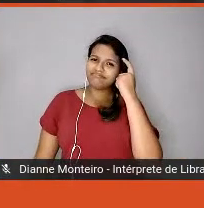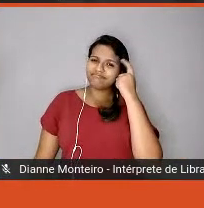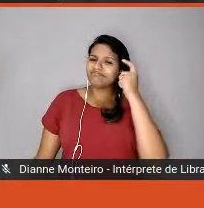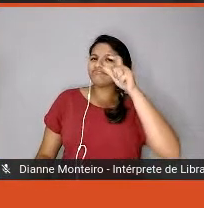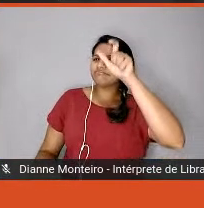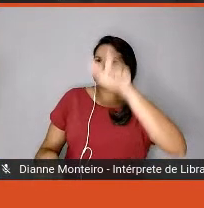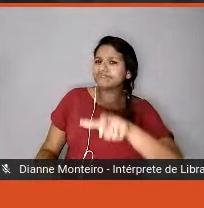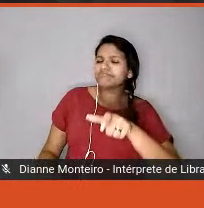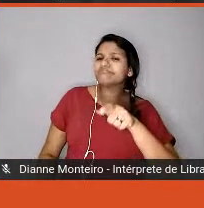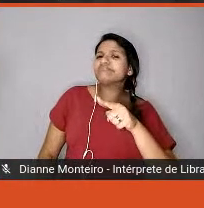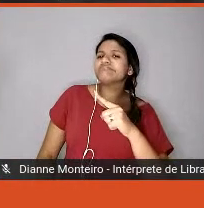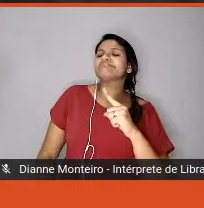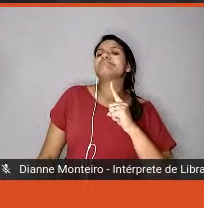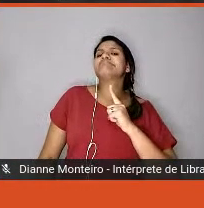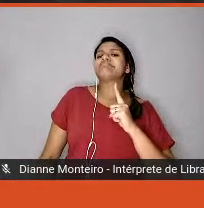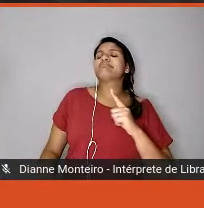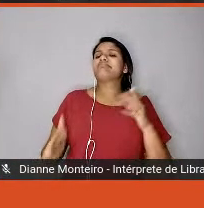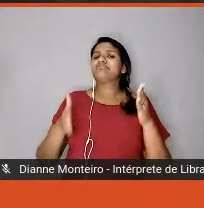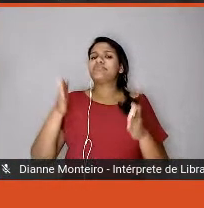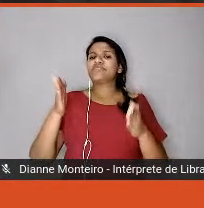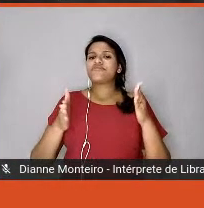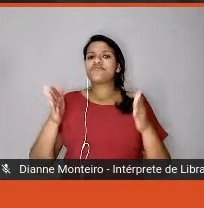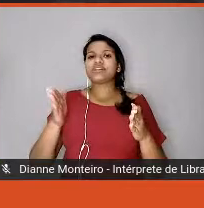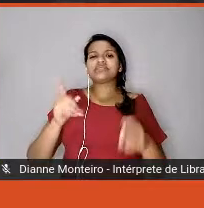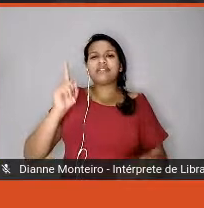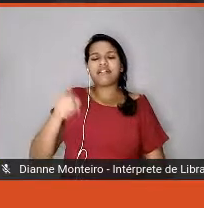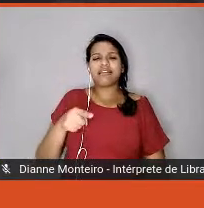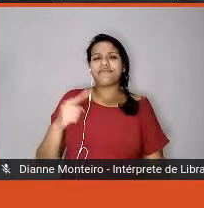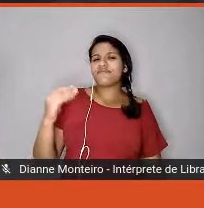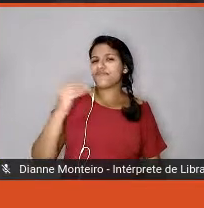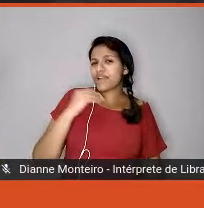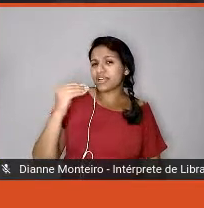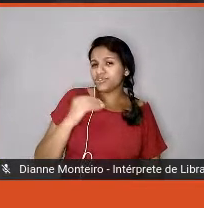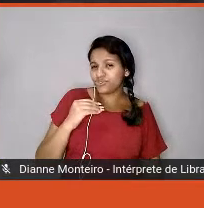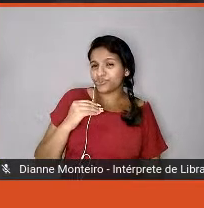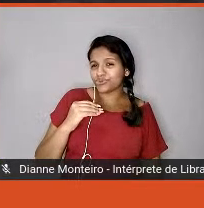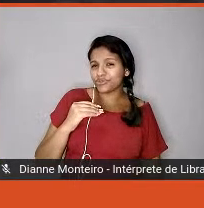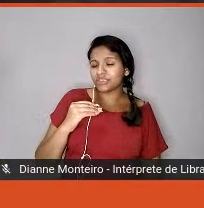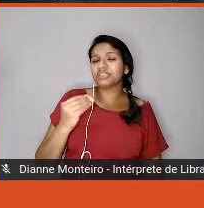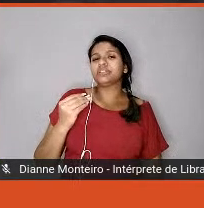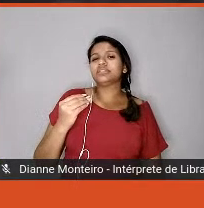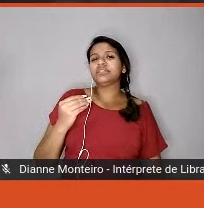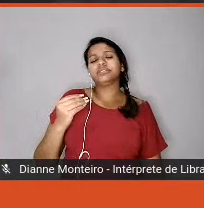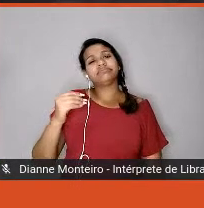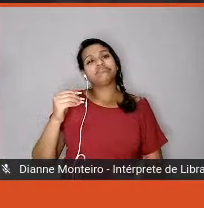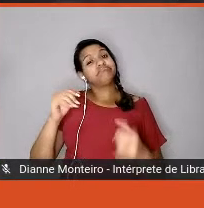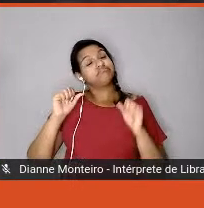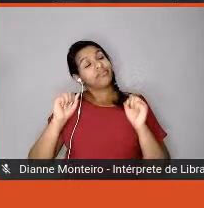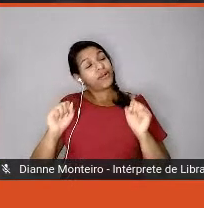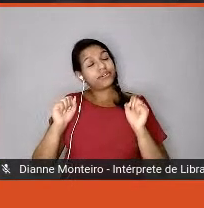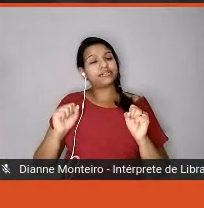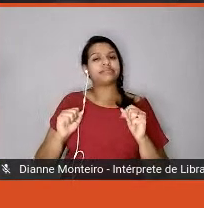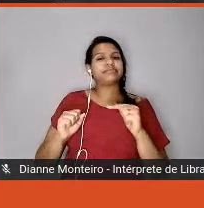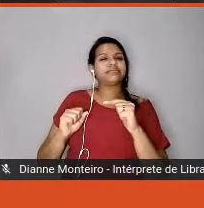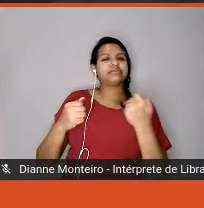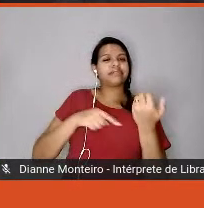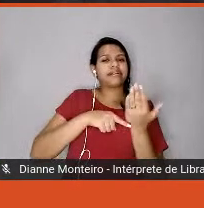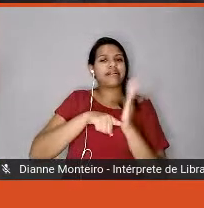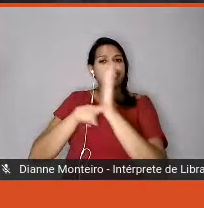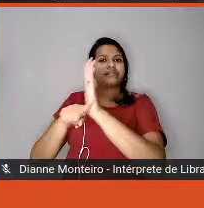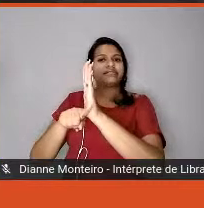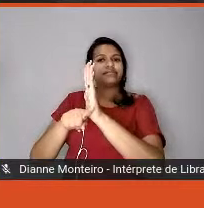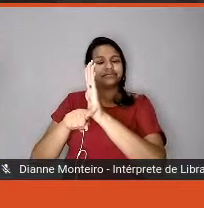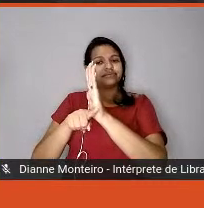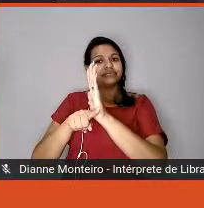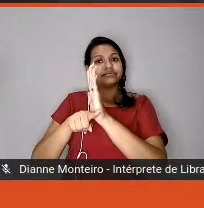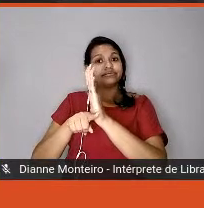fase de muita fragilidade, que ele pode estar precisando de ajuda para atravessar isso, e o